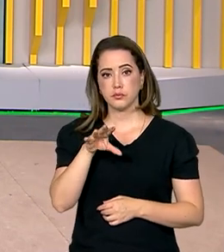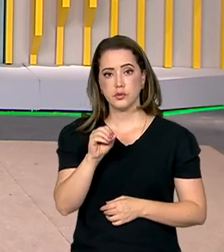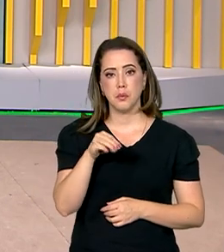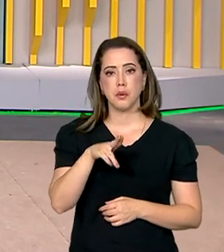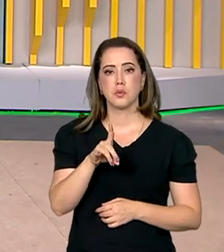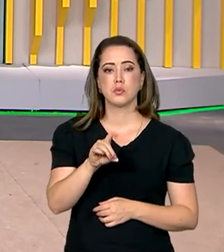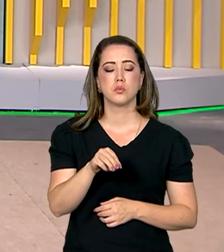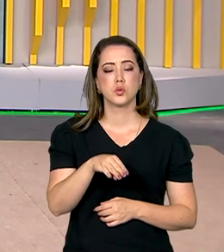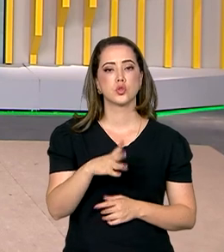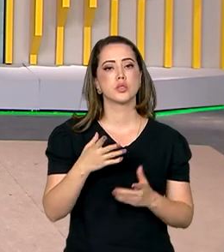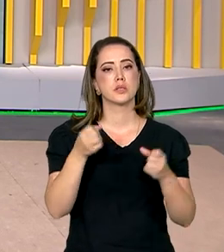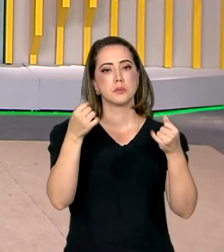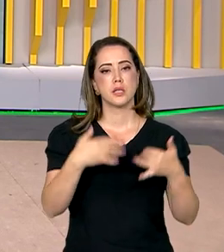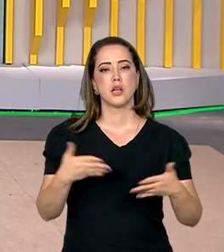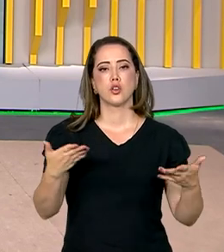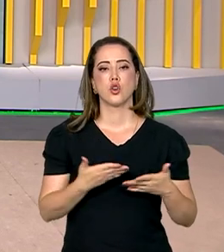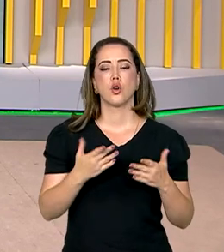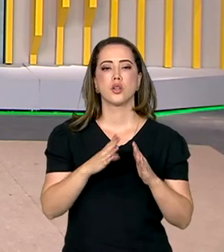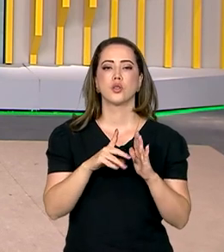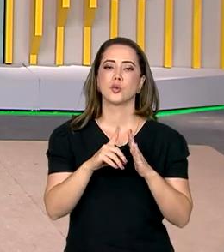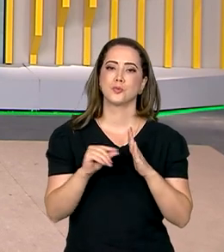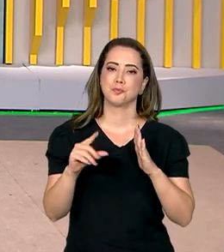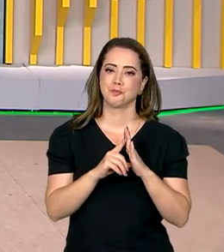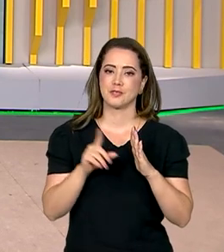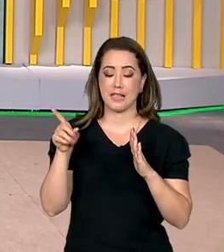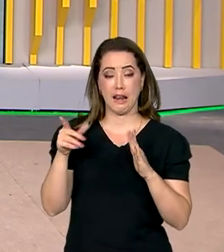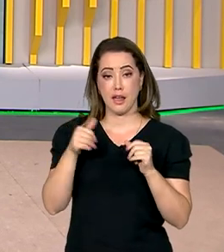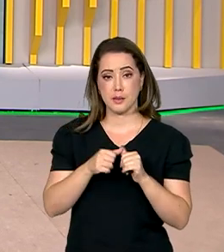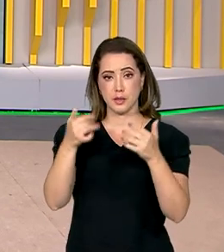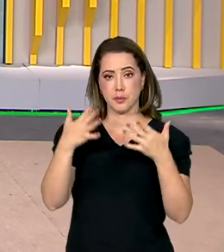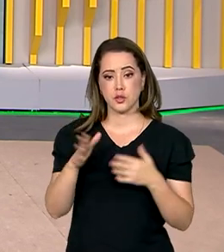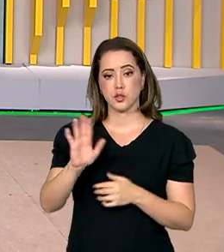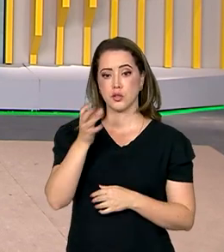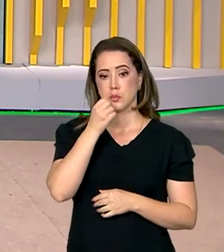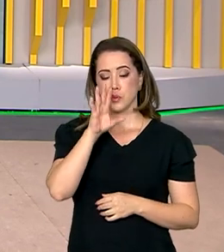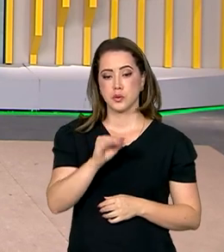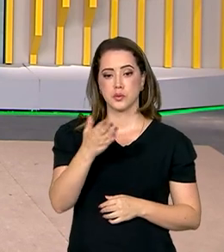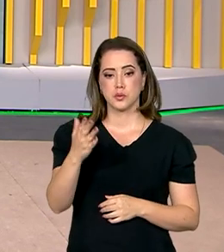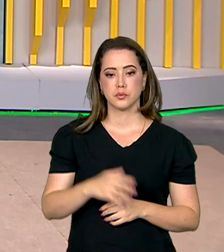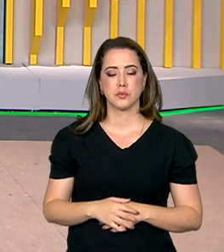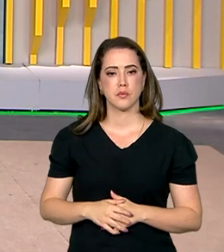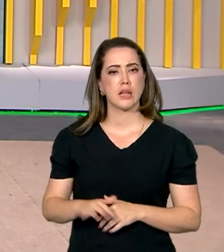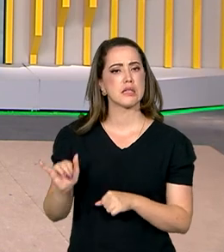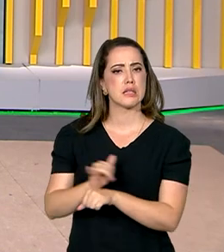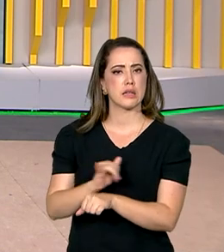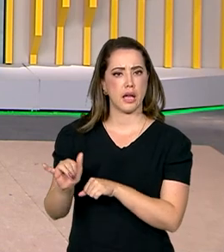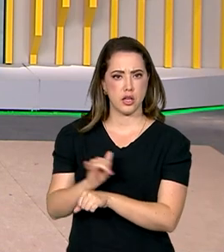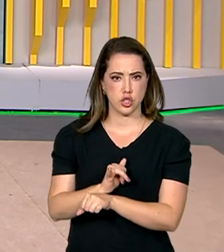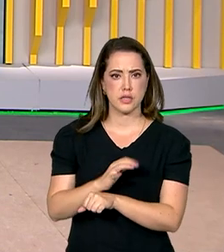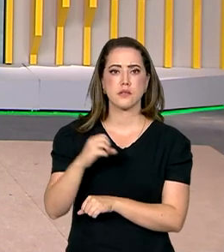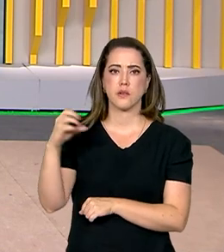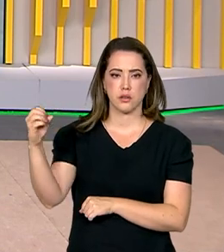Pablo Mundin, que fala com a gente ao vivo do Palácio do Planalto. Boa noite, Pablo. Estratégico esse giro do